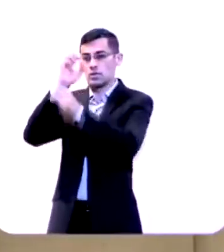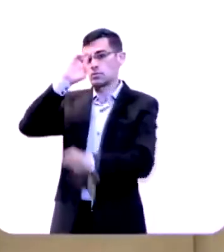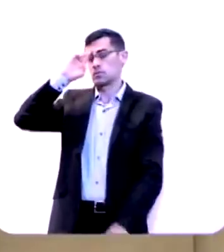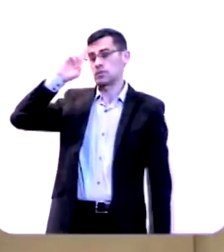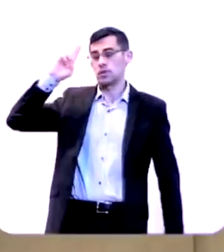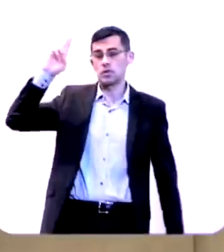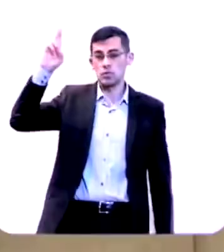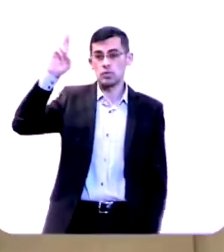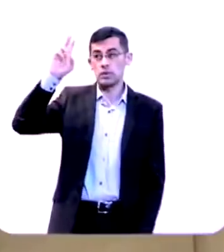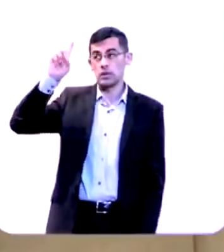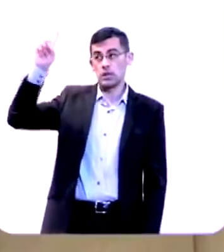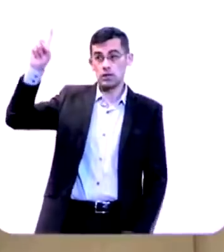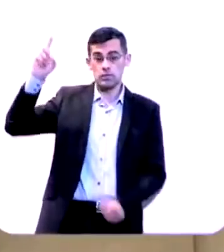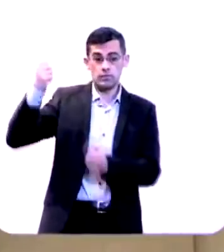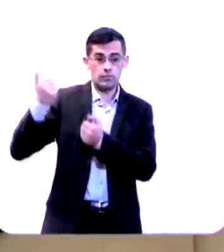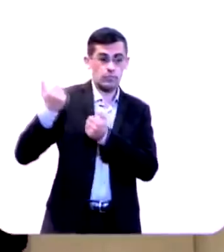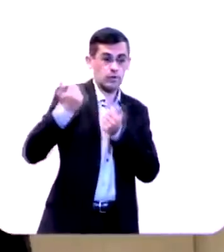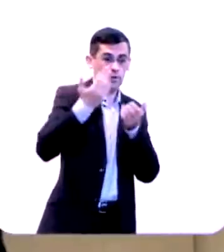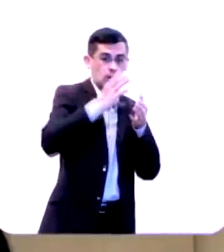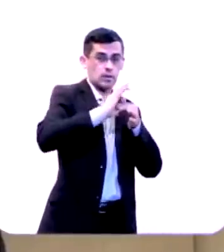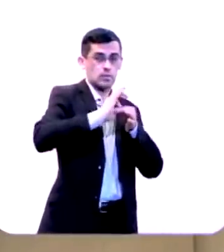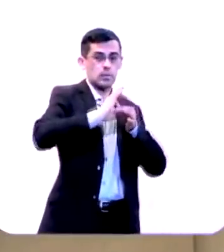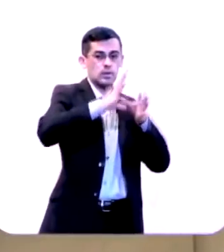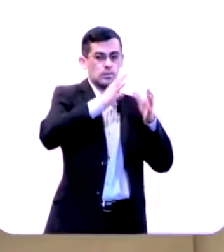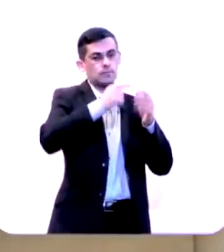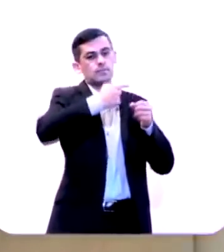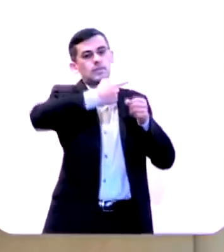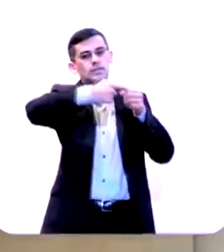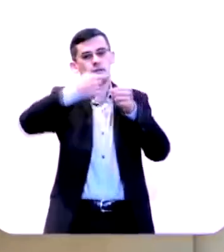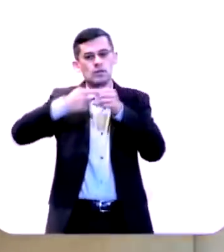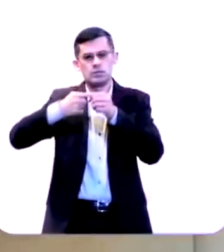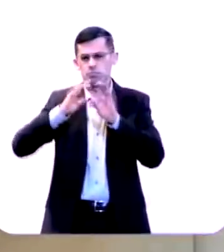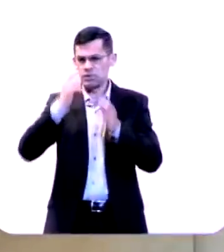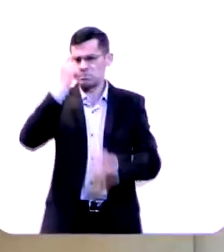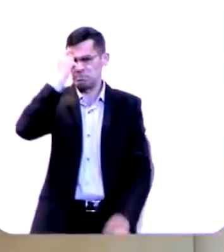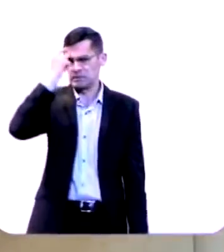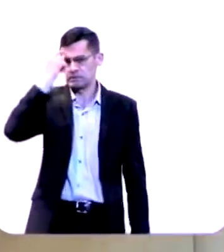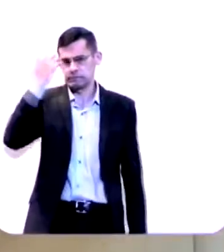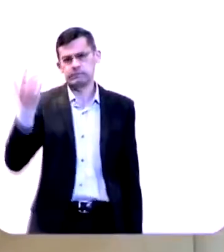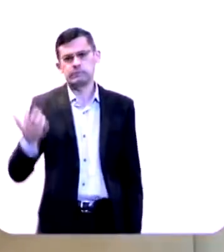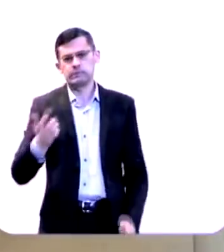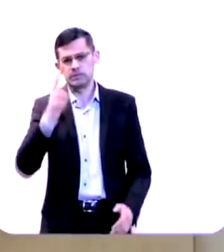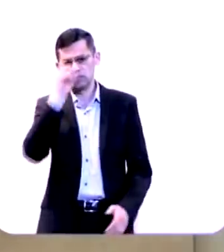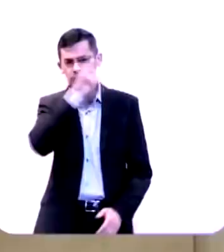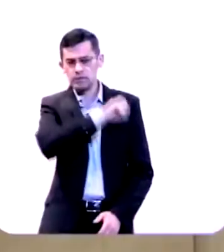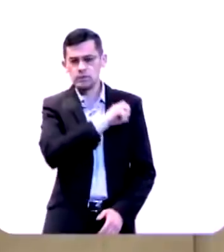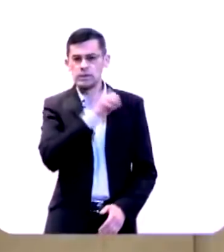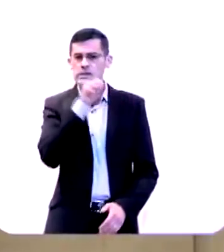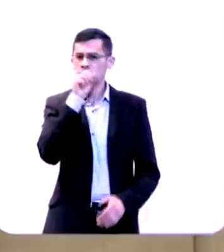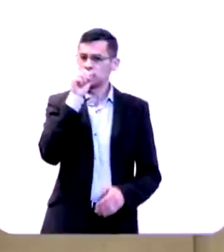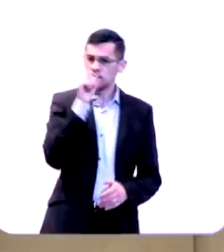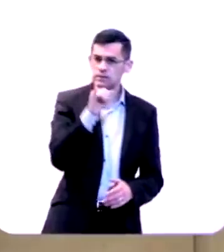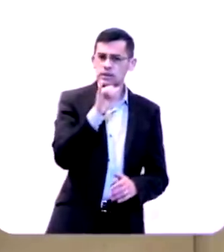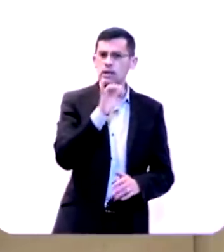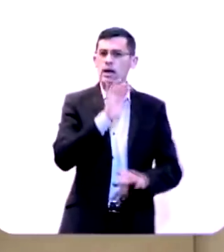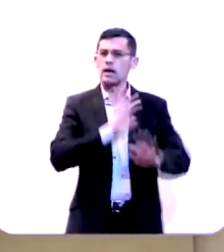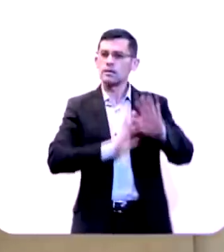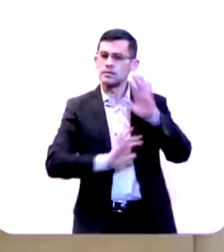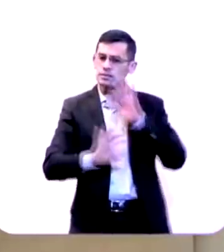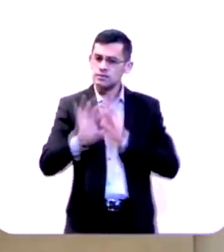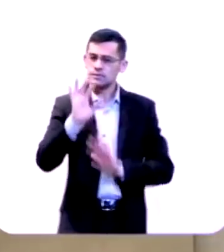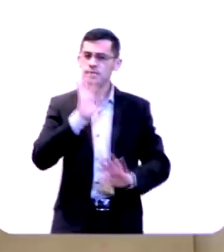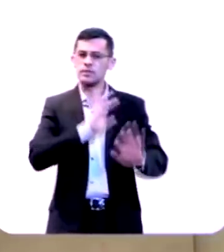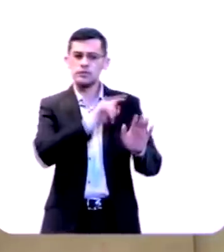ele vai libertar essa cidade você pode imaginar se você for